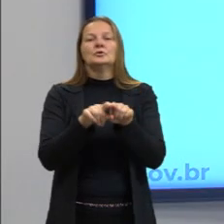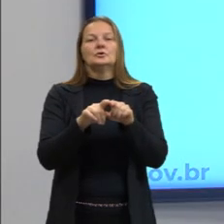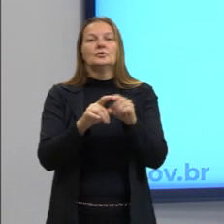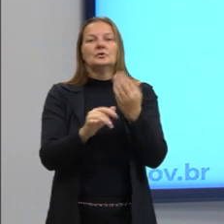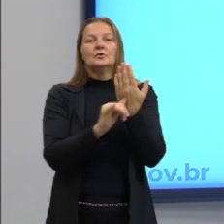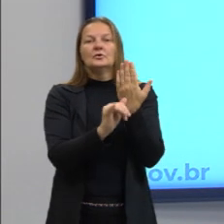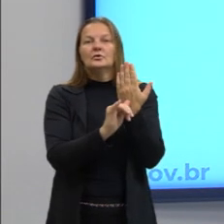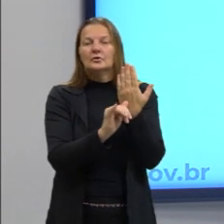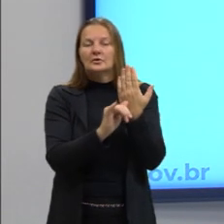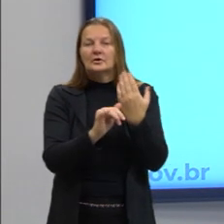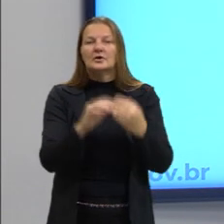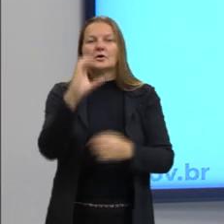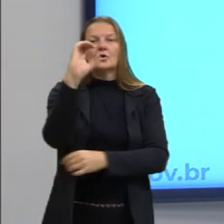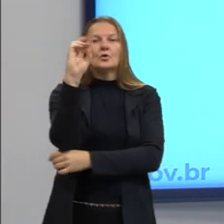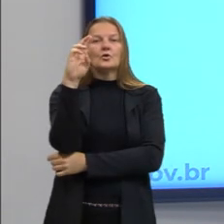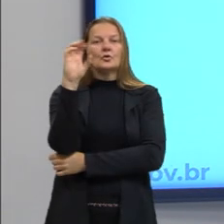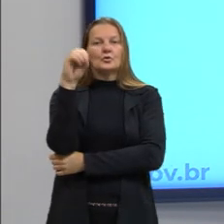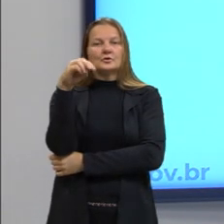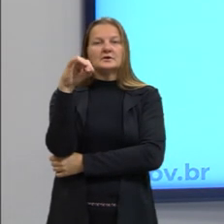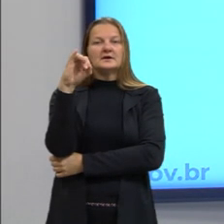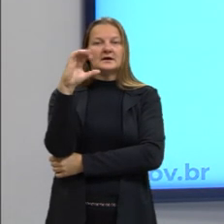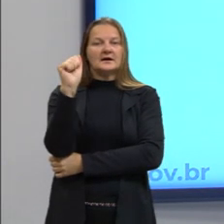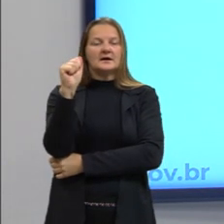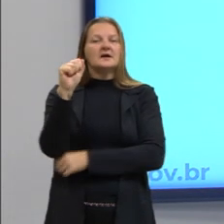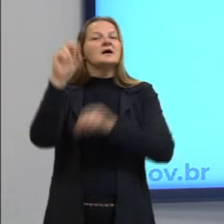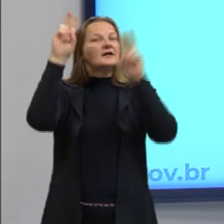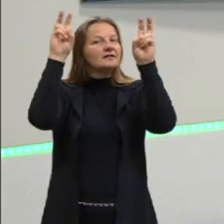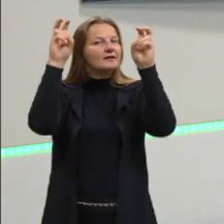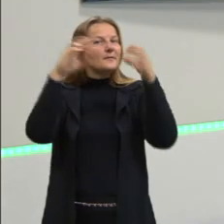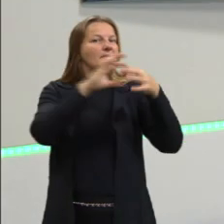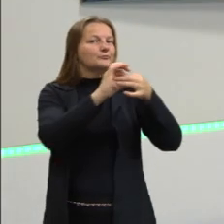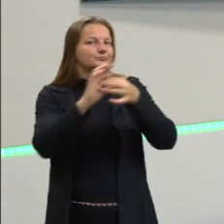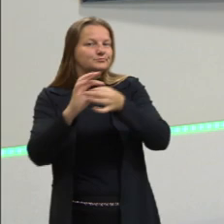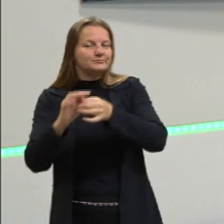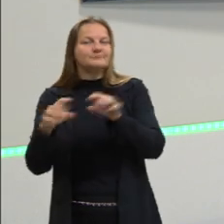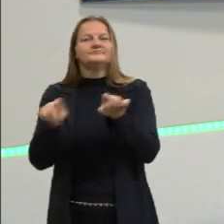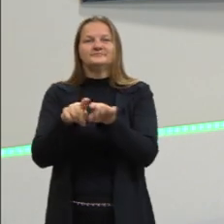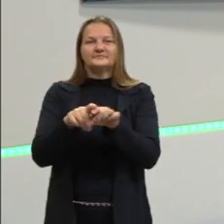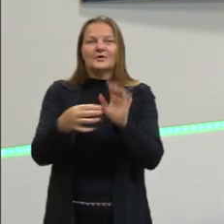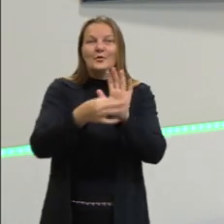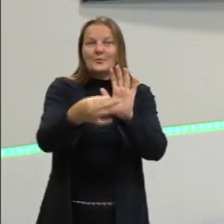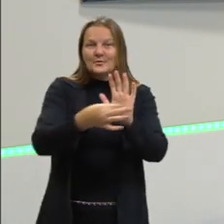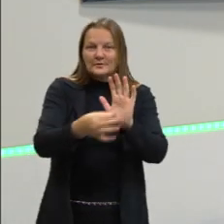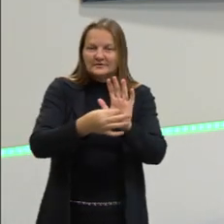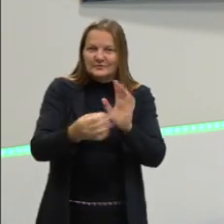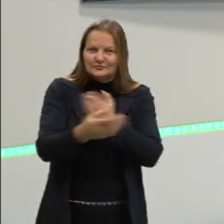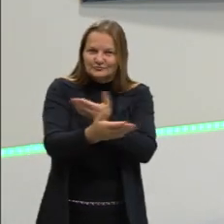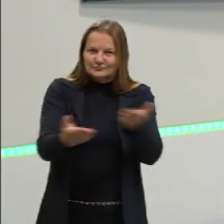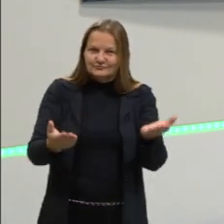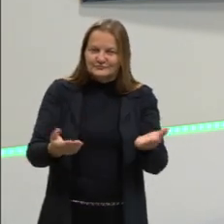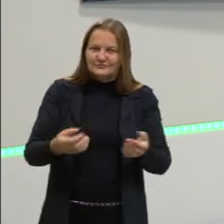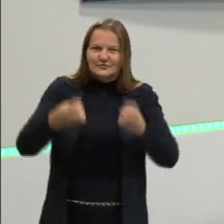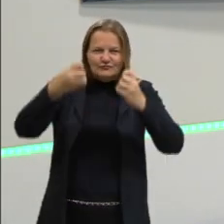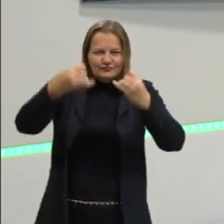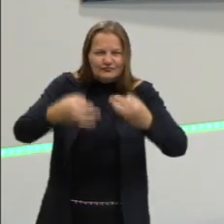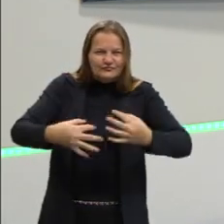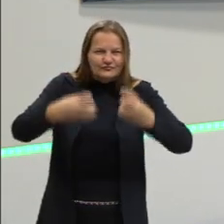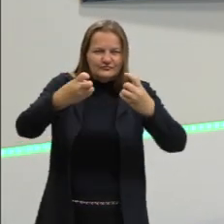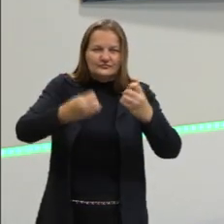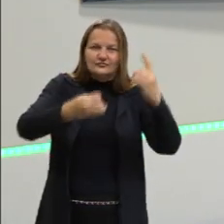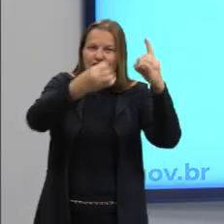com a crónica, trazendo temas atuais e trazendo a opinião daquele que está dissertando sobre.